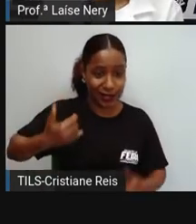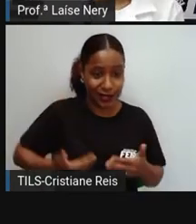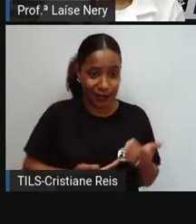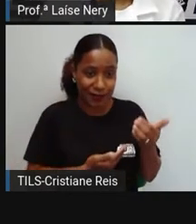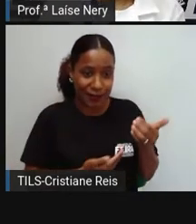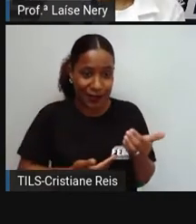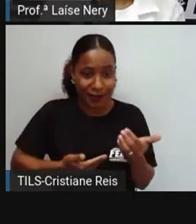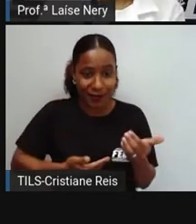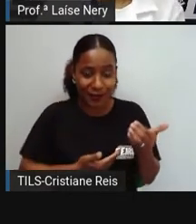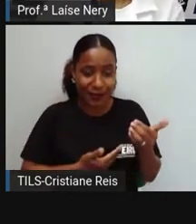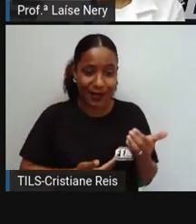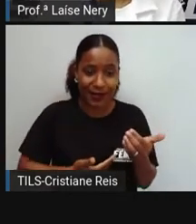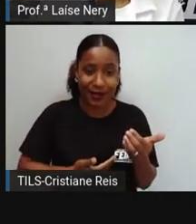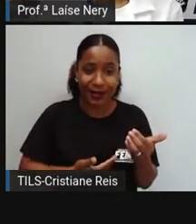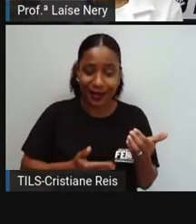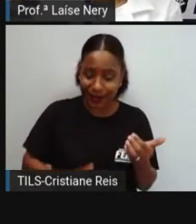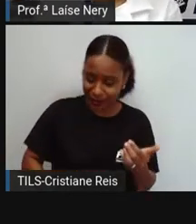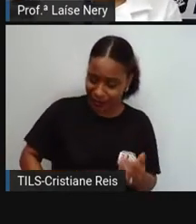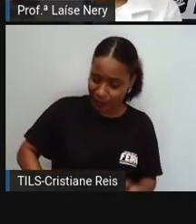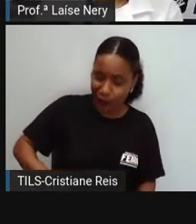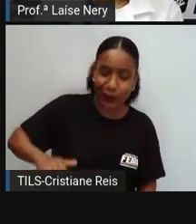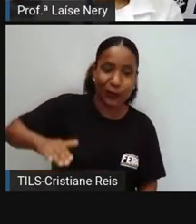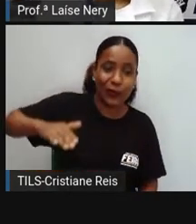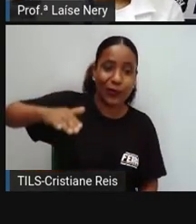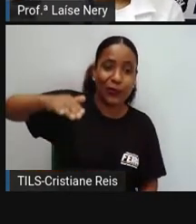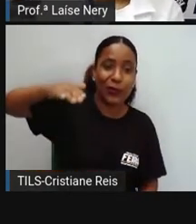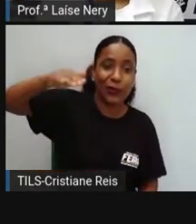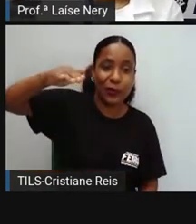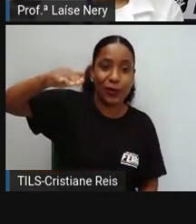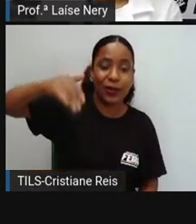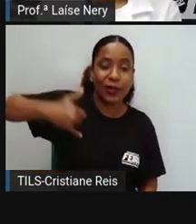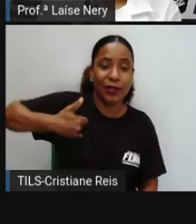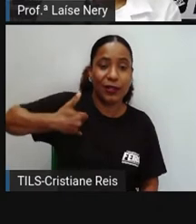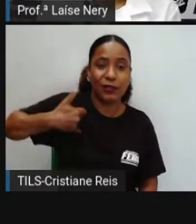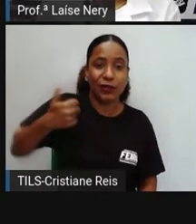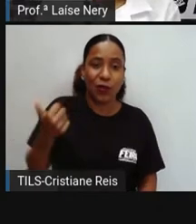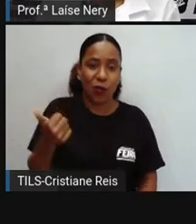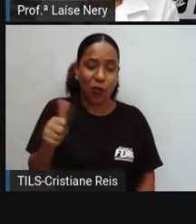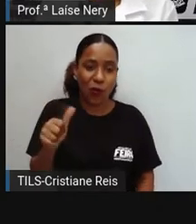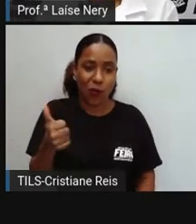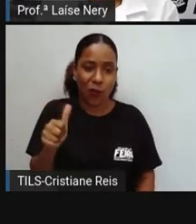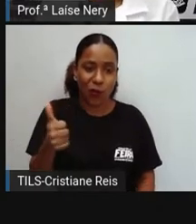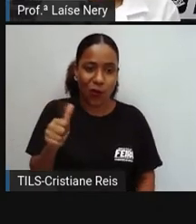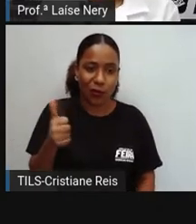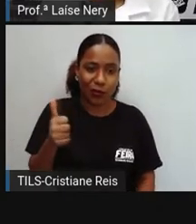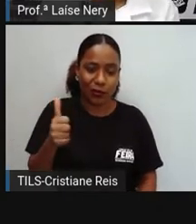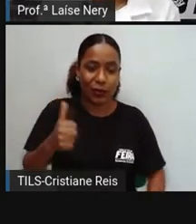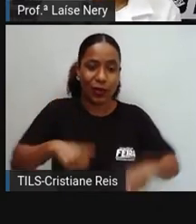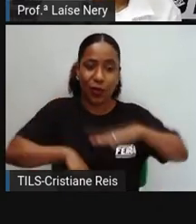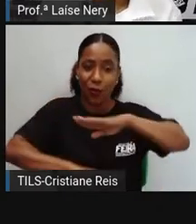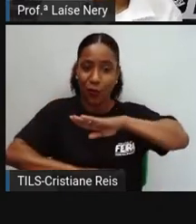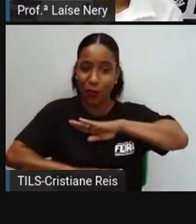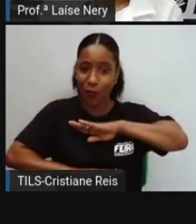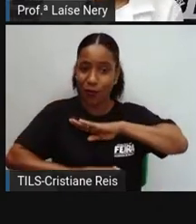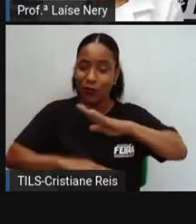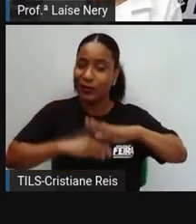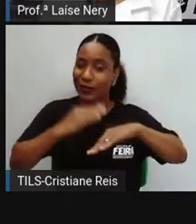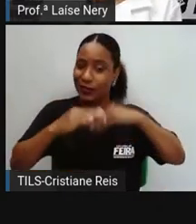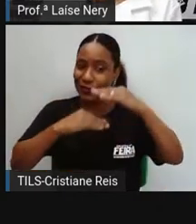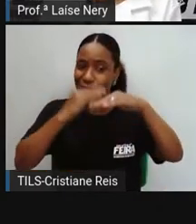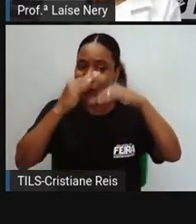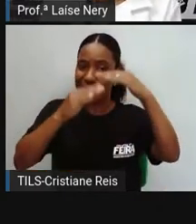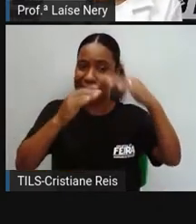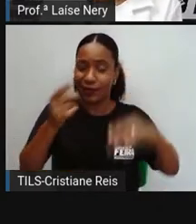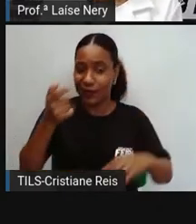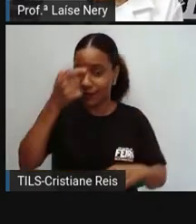É o momento de crescimento do corpo e o desenvolvimento mental e social. E